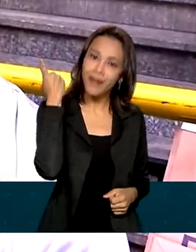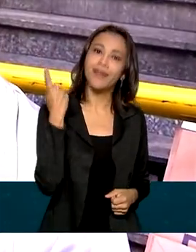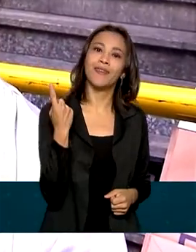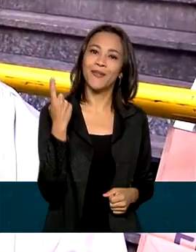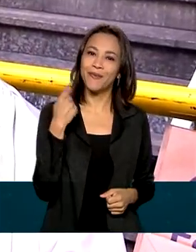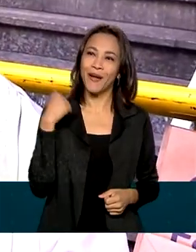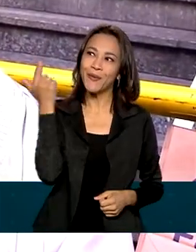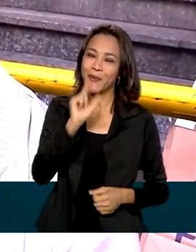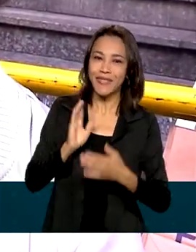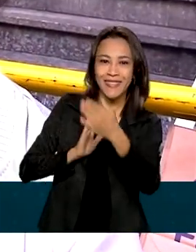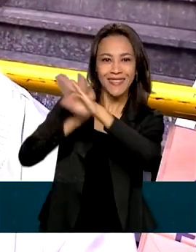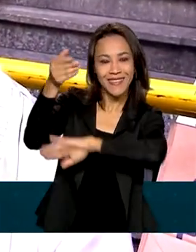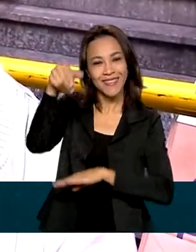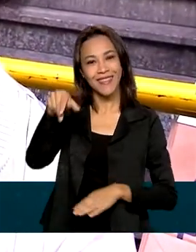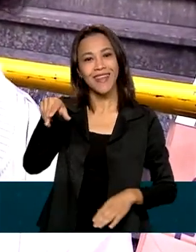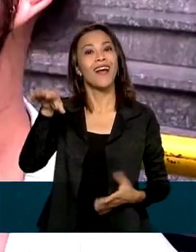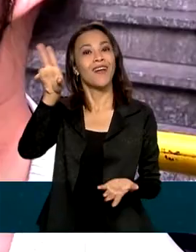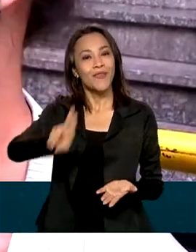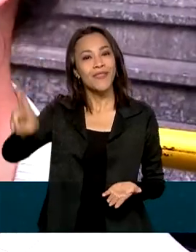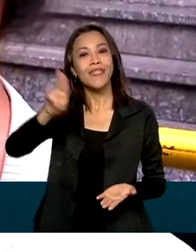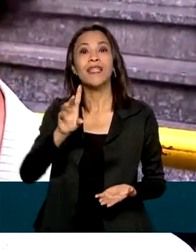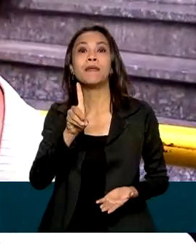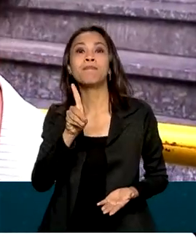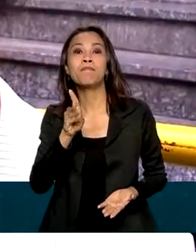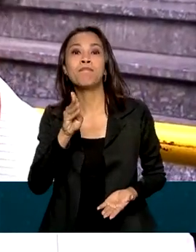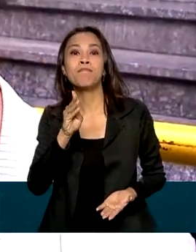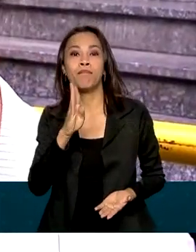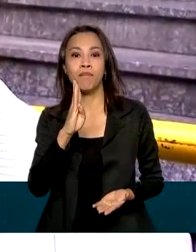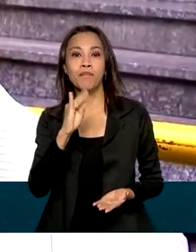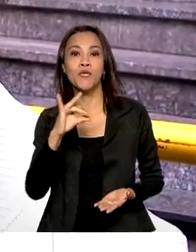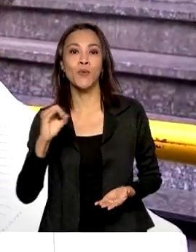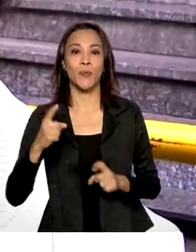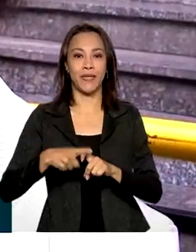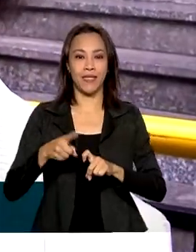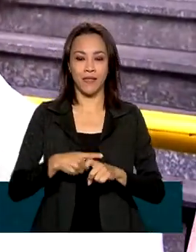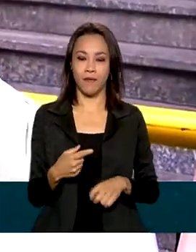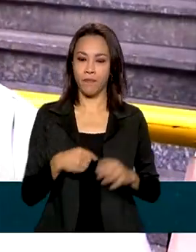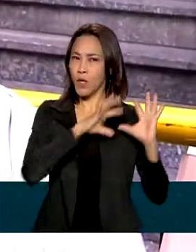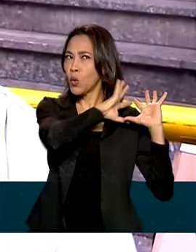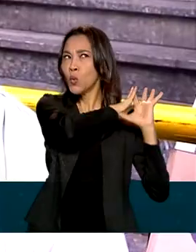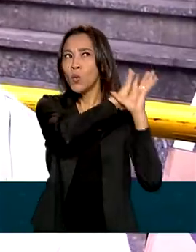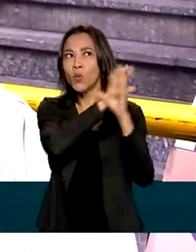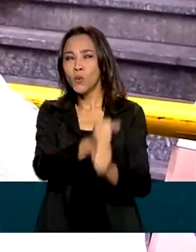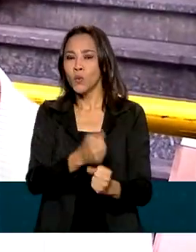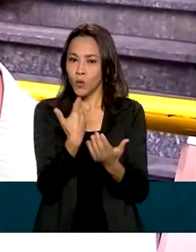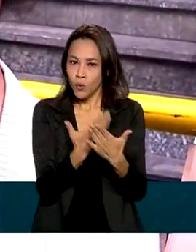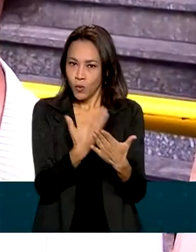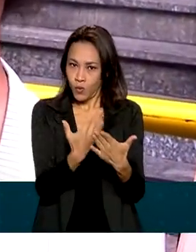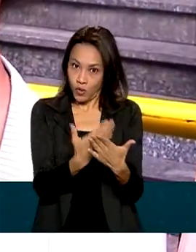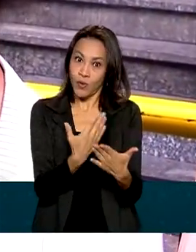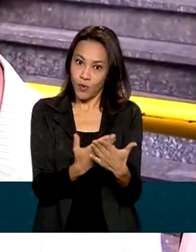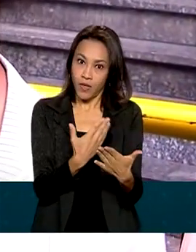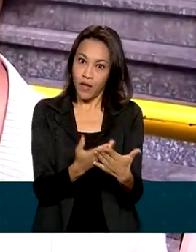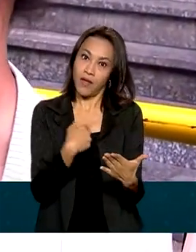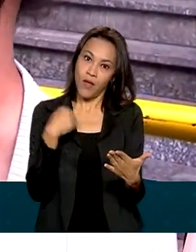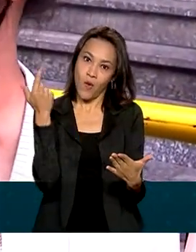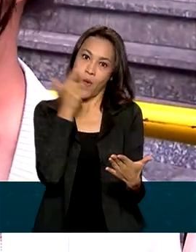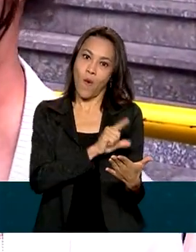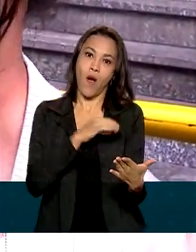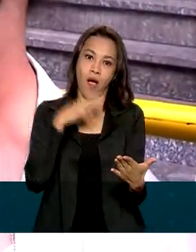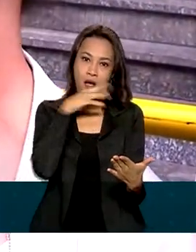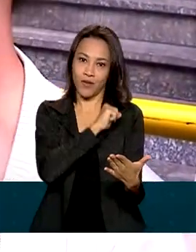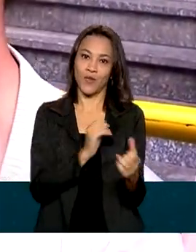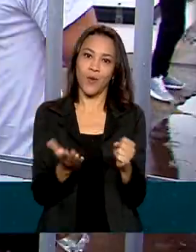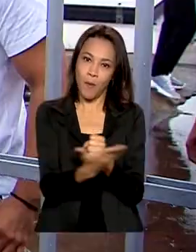rumo à faculdade de biomedicina. Tudo aquilo que eu estudei, pelo menos foi o básico que eu acho que eu consegui